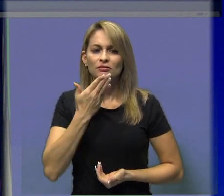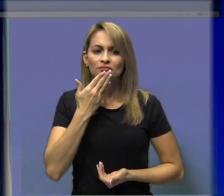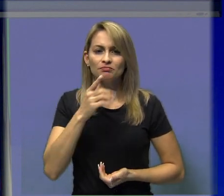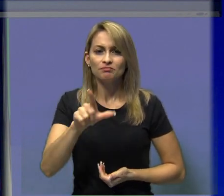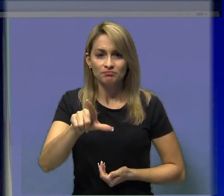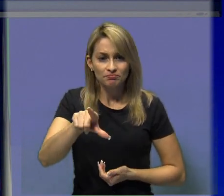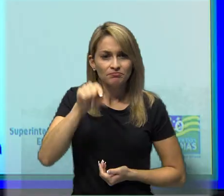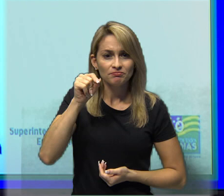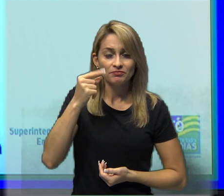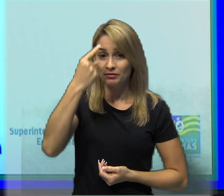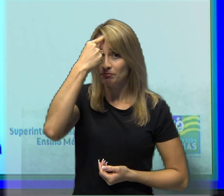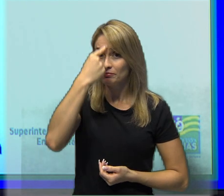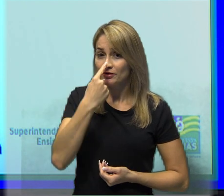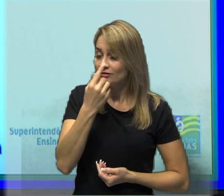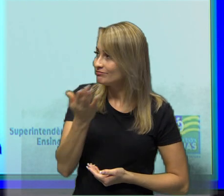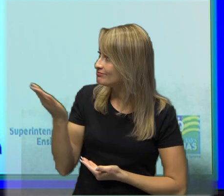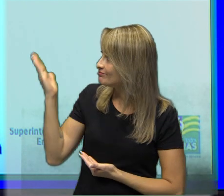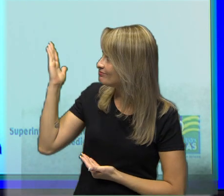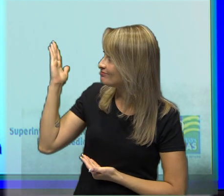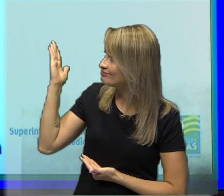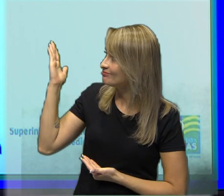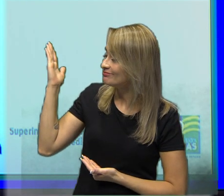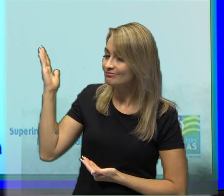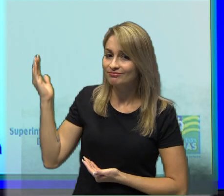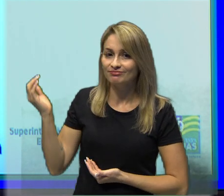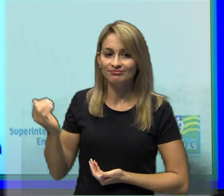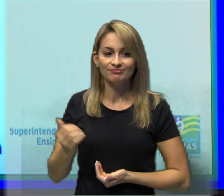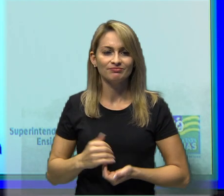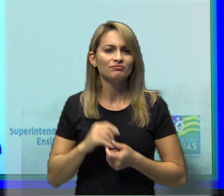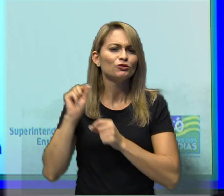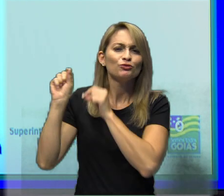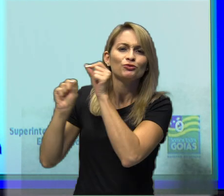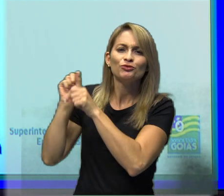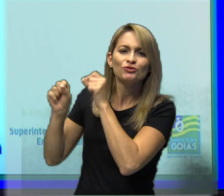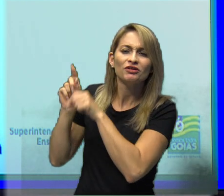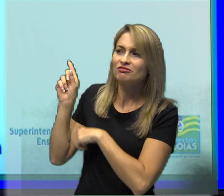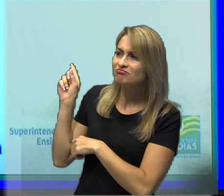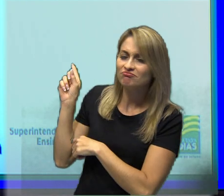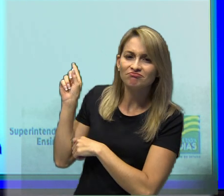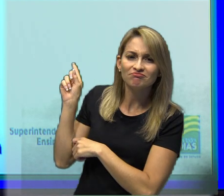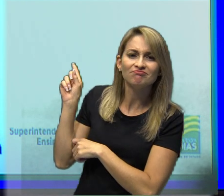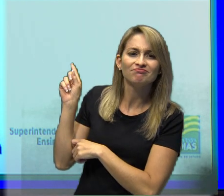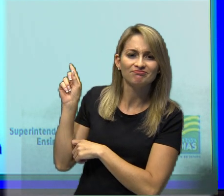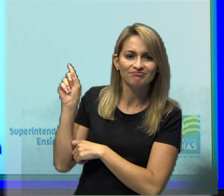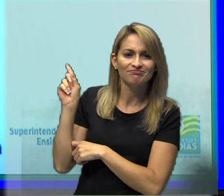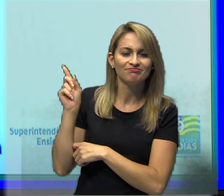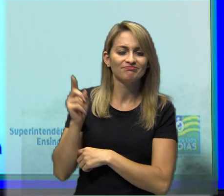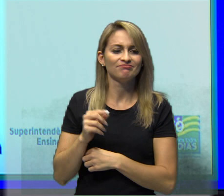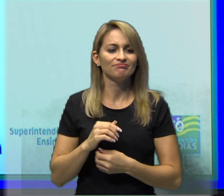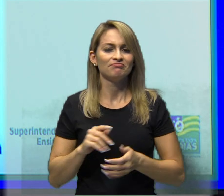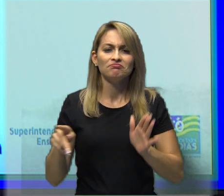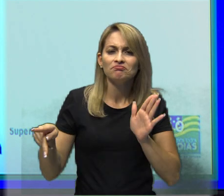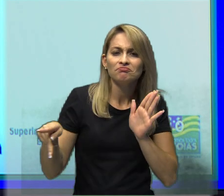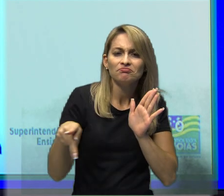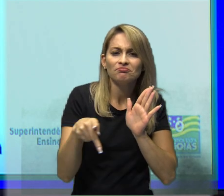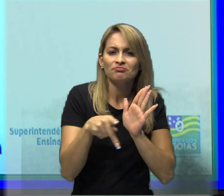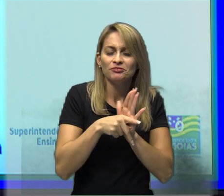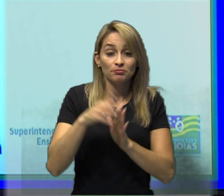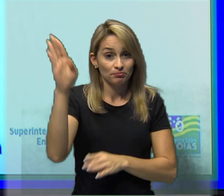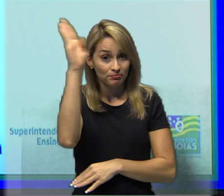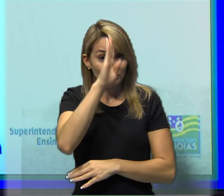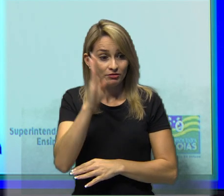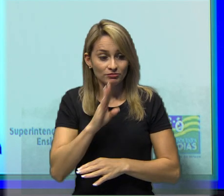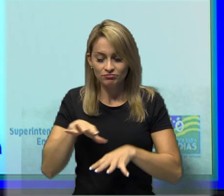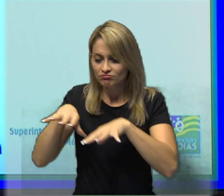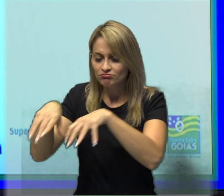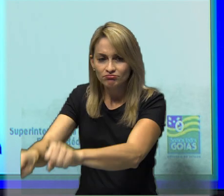imagem, né? Coloca na tela para mim, essa imagem retrata muito o Brasil Colônia. É um Brasil extremamente agrário,